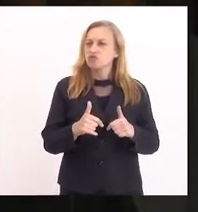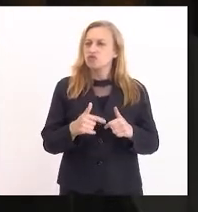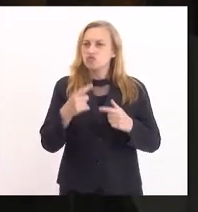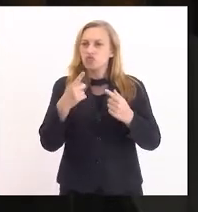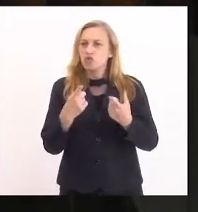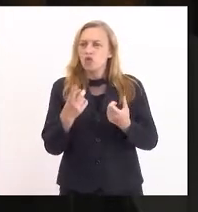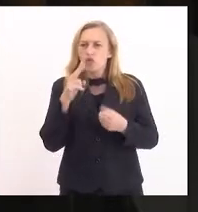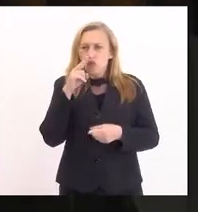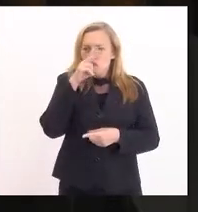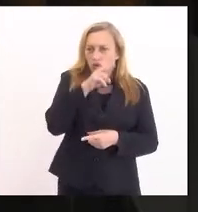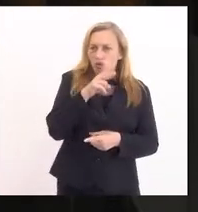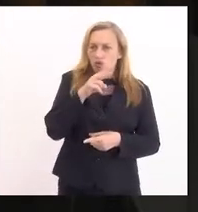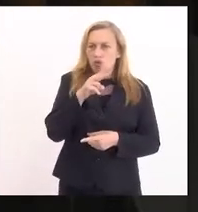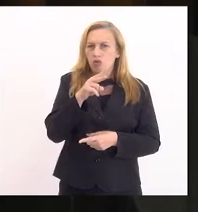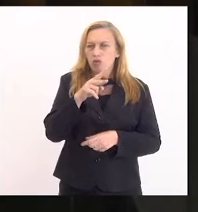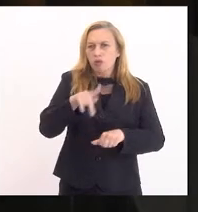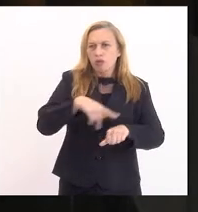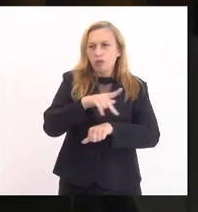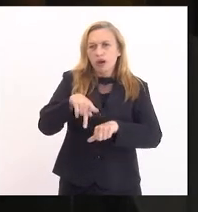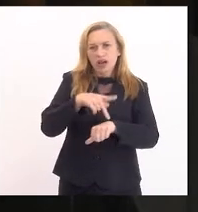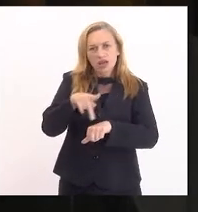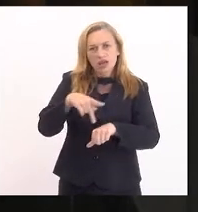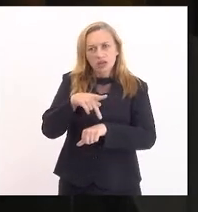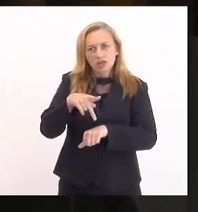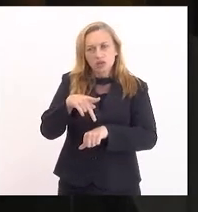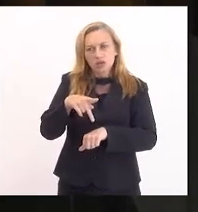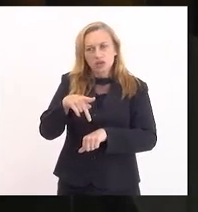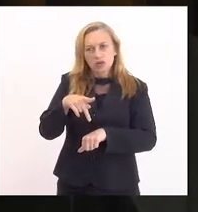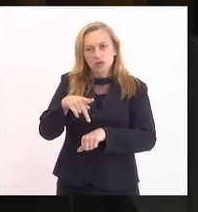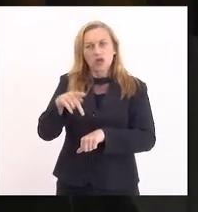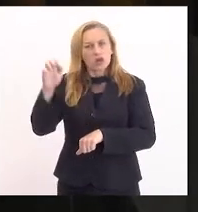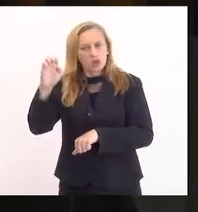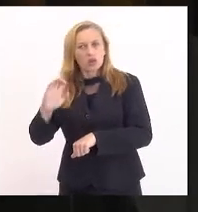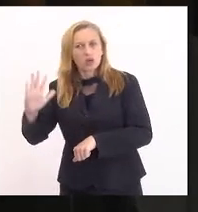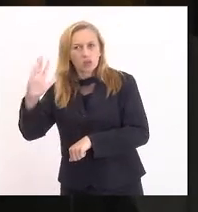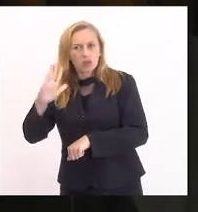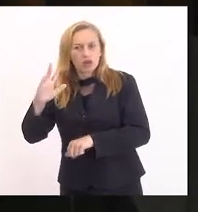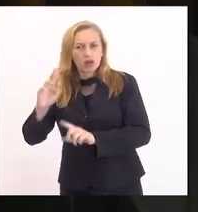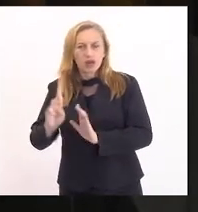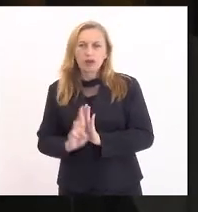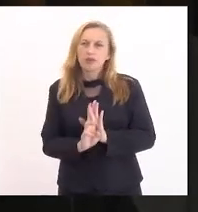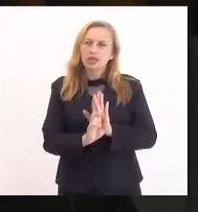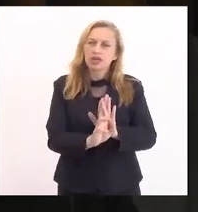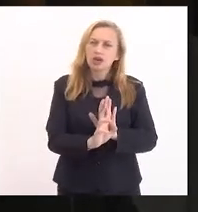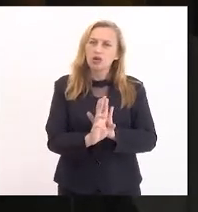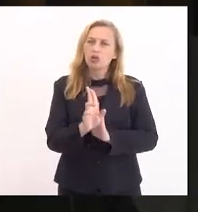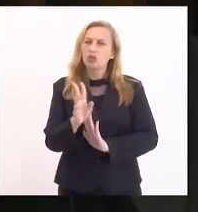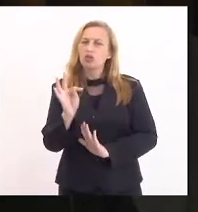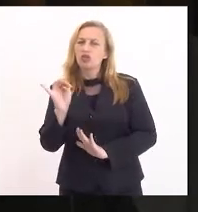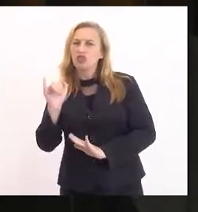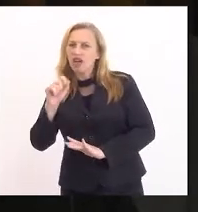com representação na OTAN, inclusive